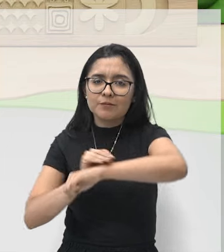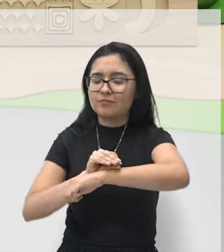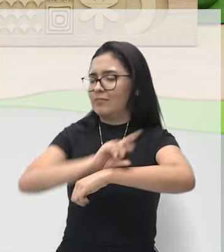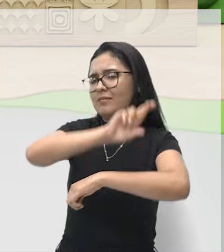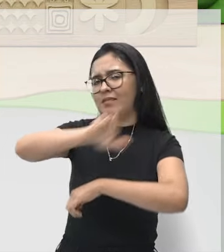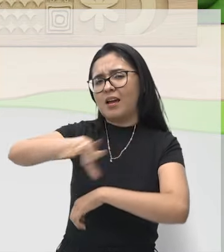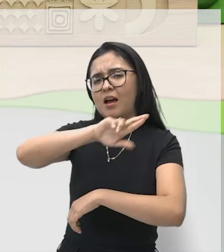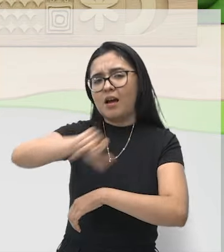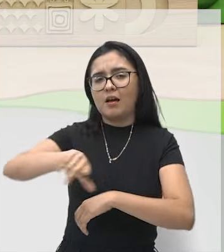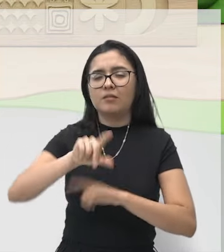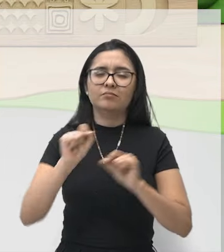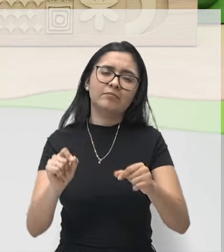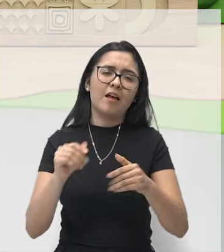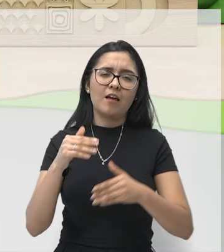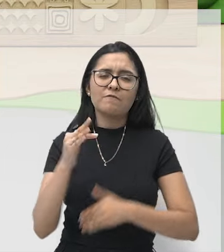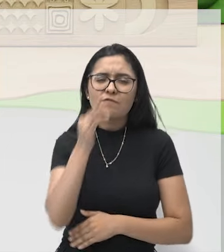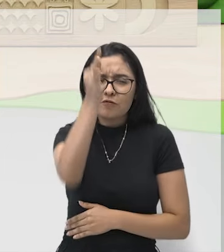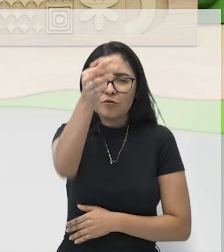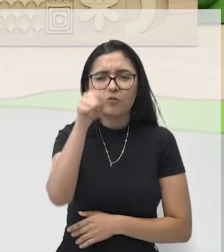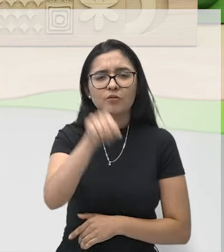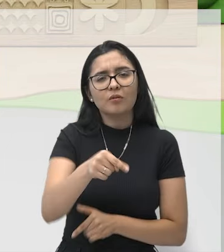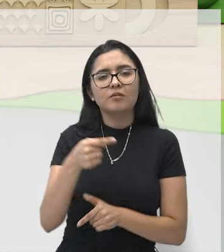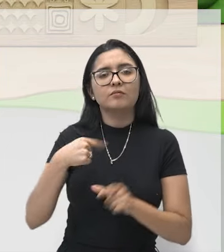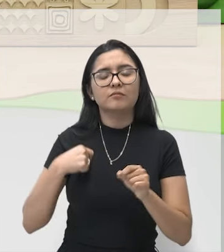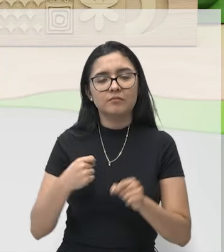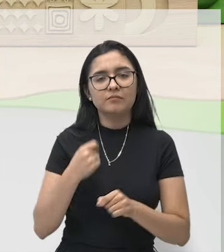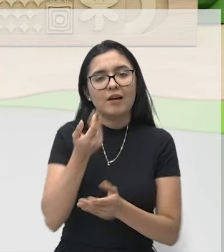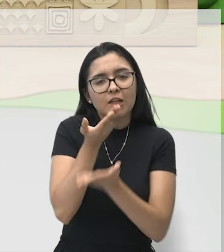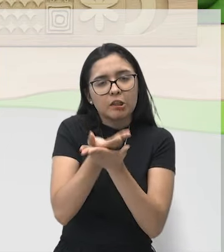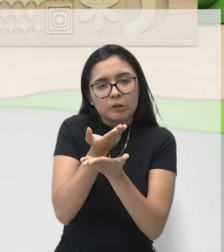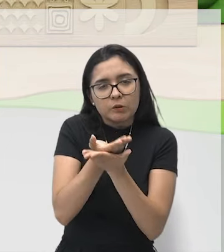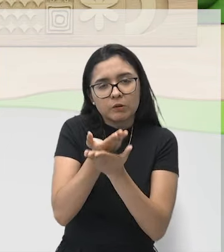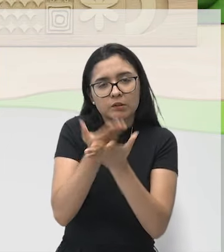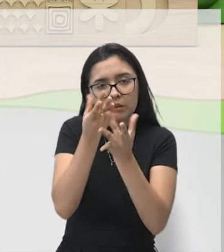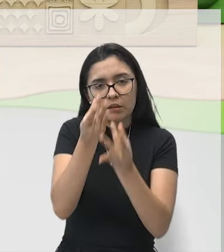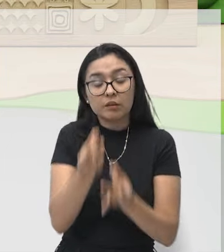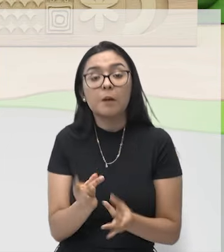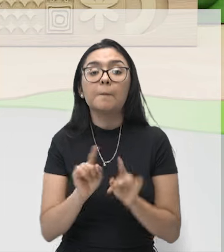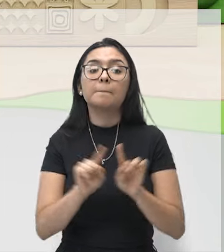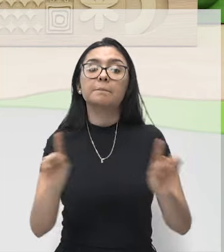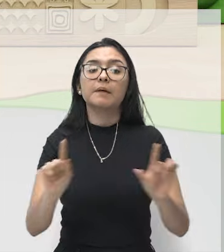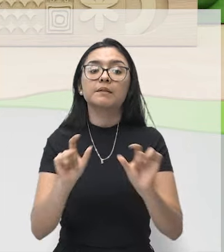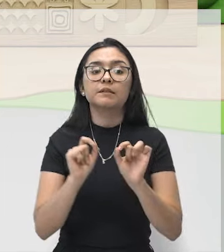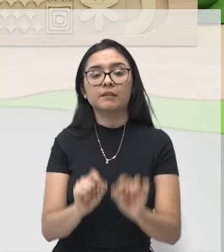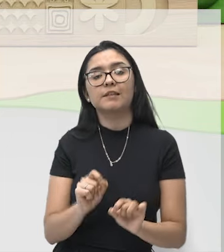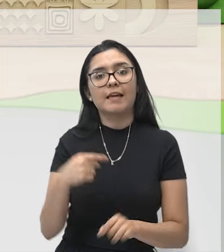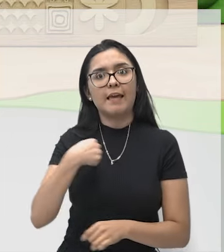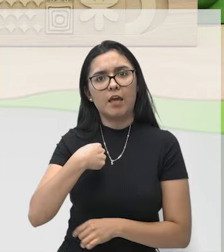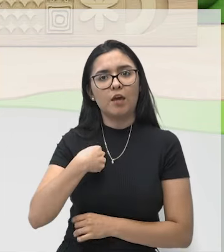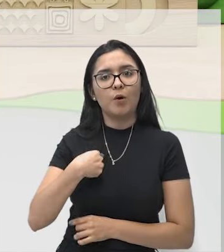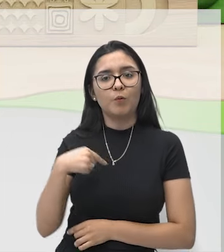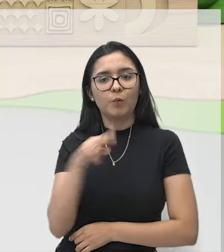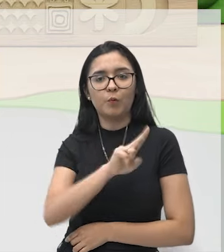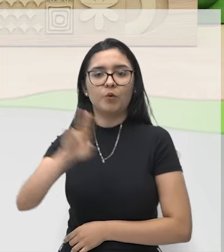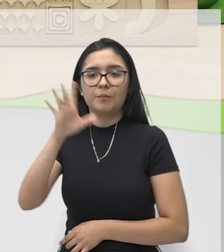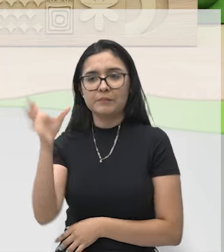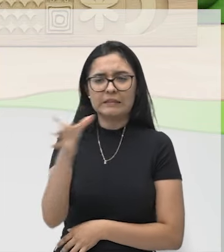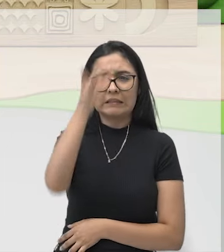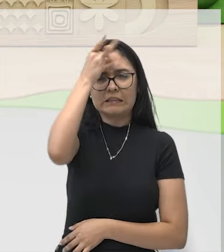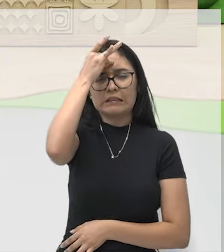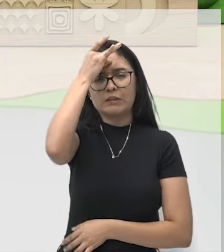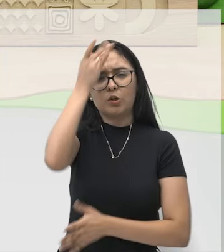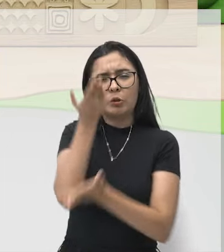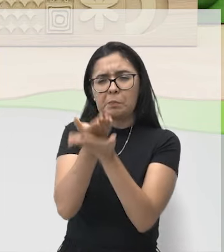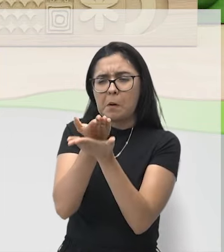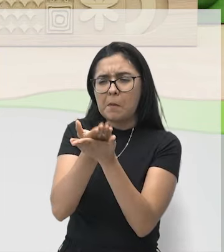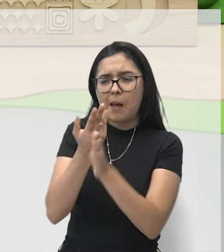Vai ficar mais para frente. Mas a professora, né? Que guardou, do tempo dela